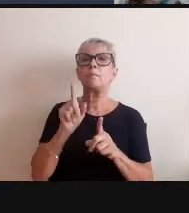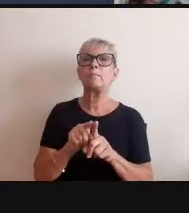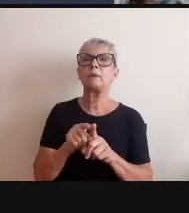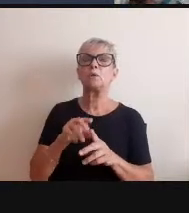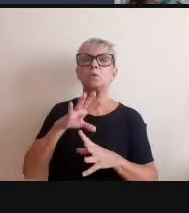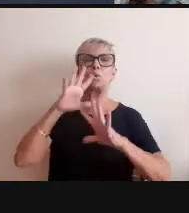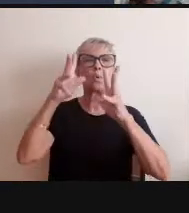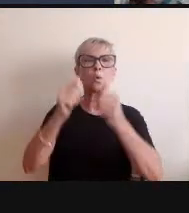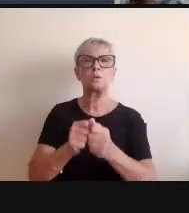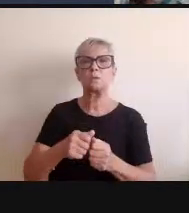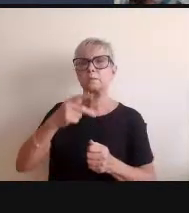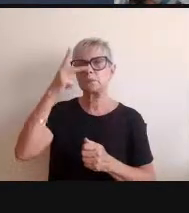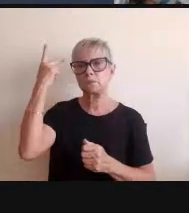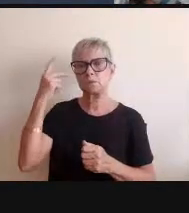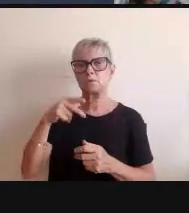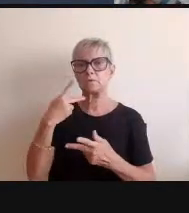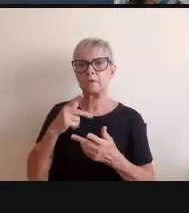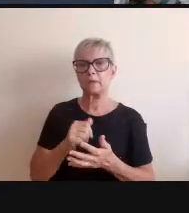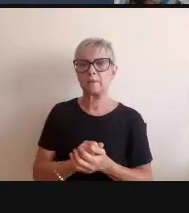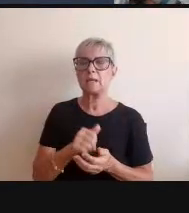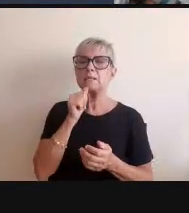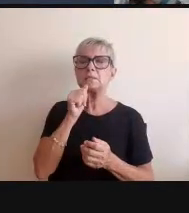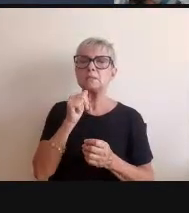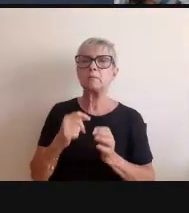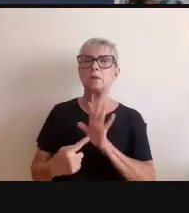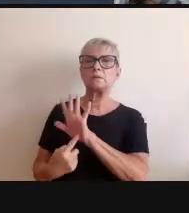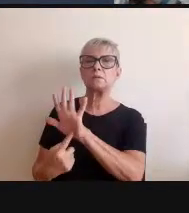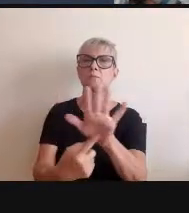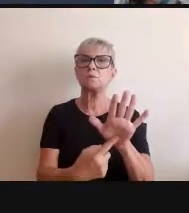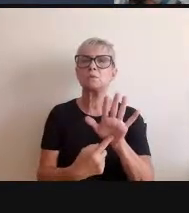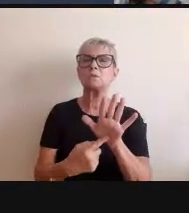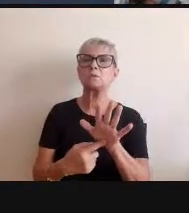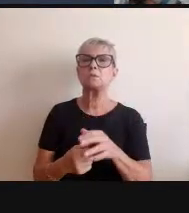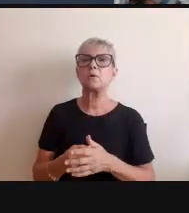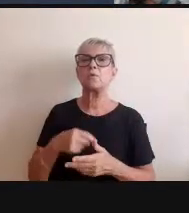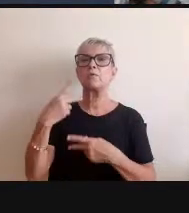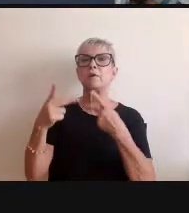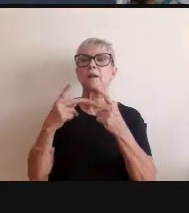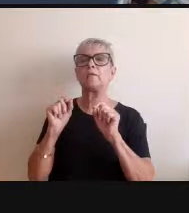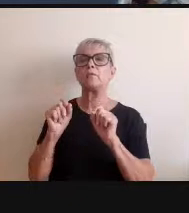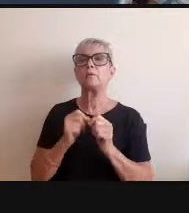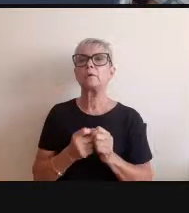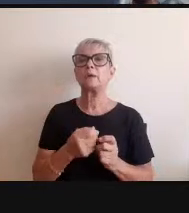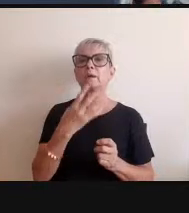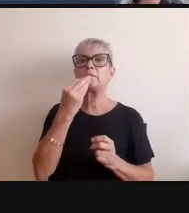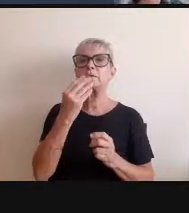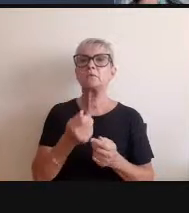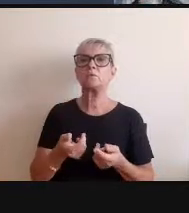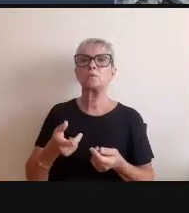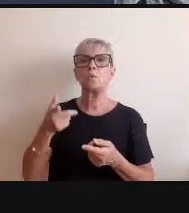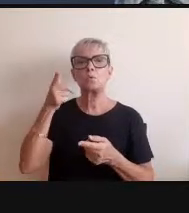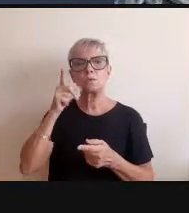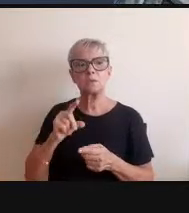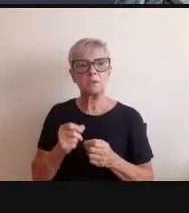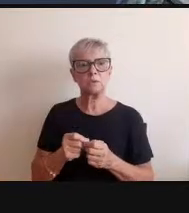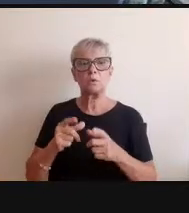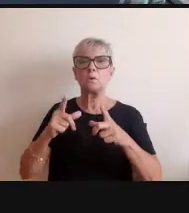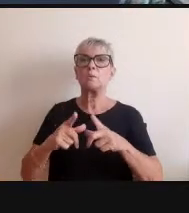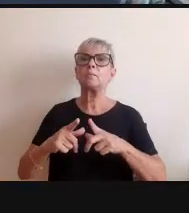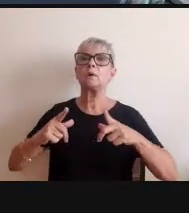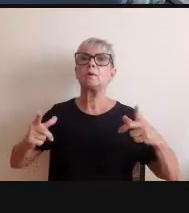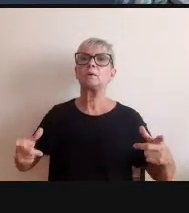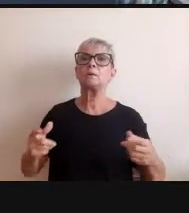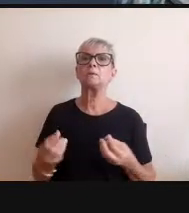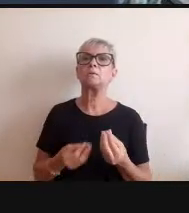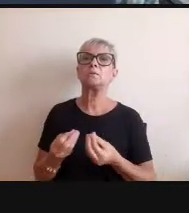algumas semanas aquela exposição ao qual se dizia que a fotografia havia alcançado a maioridade enquanto meio de